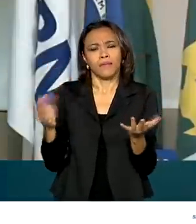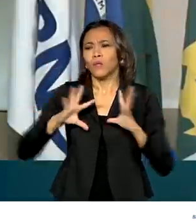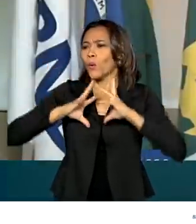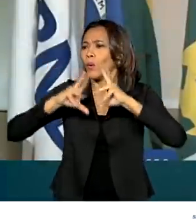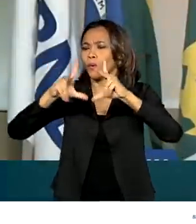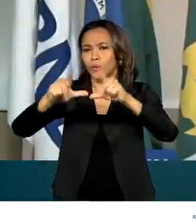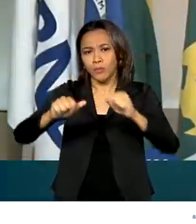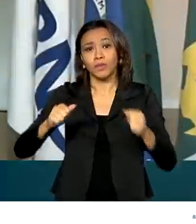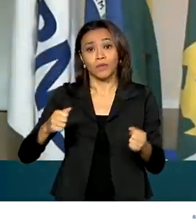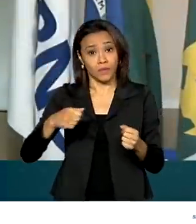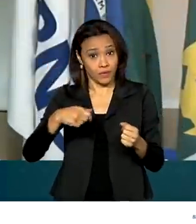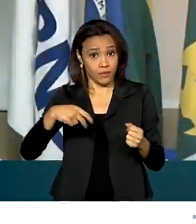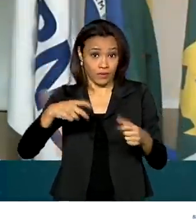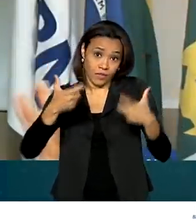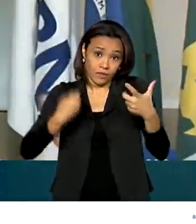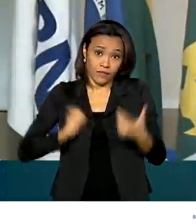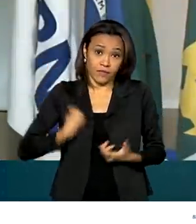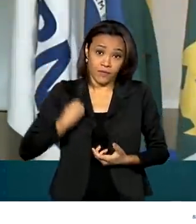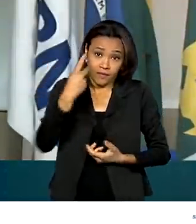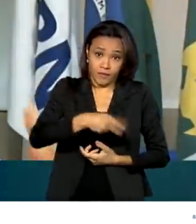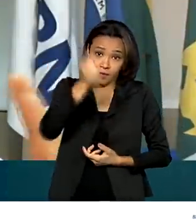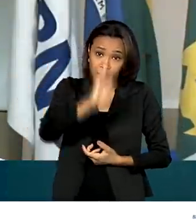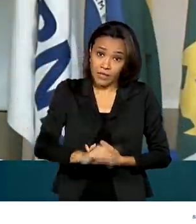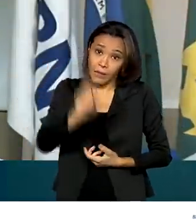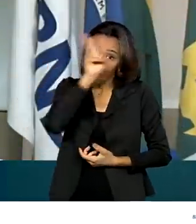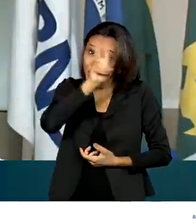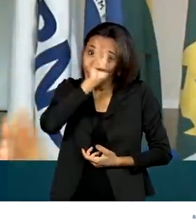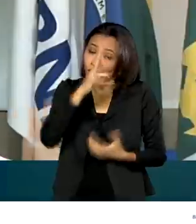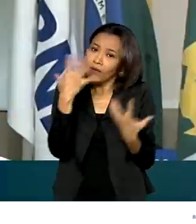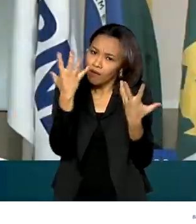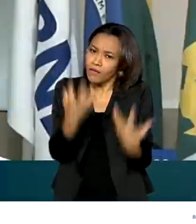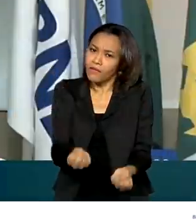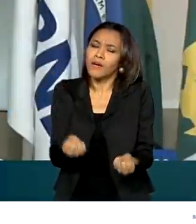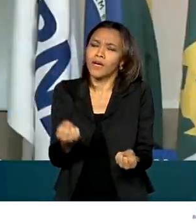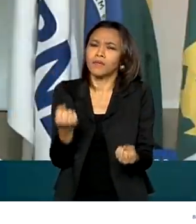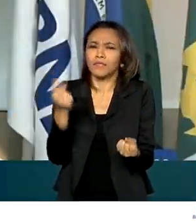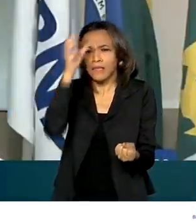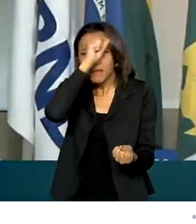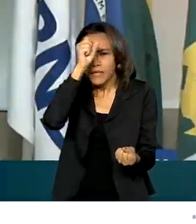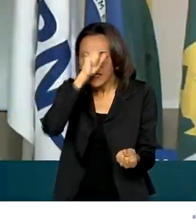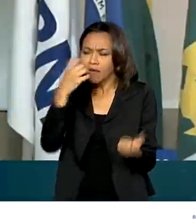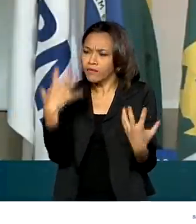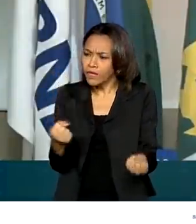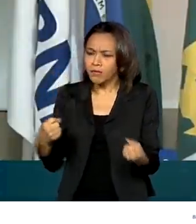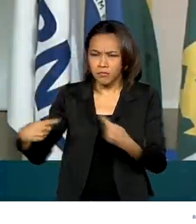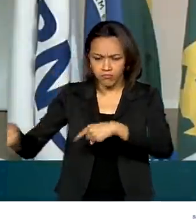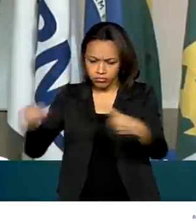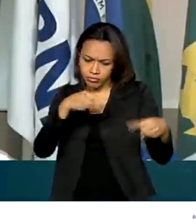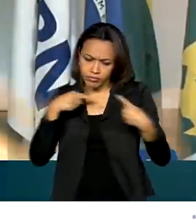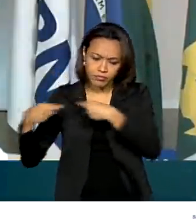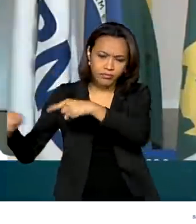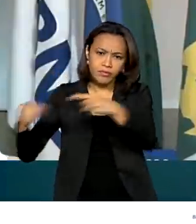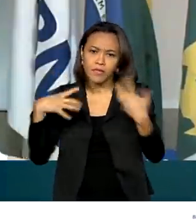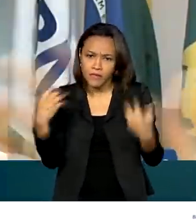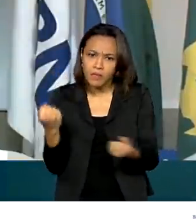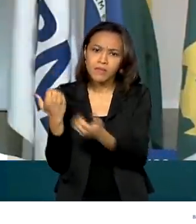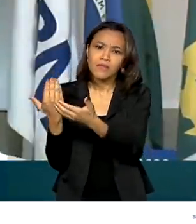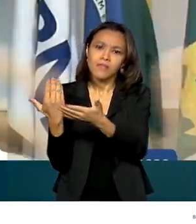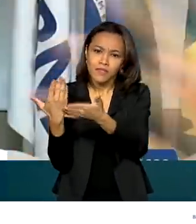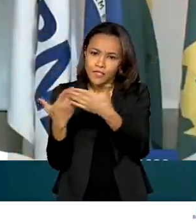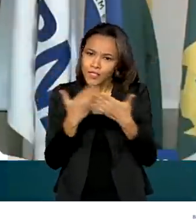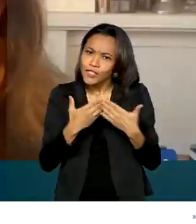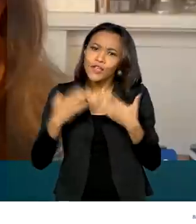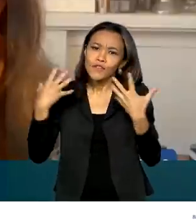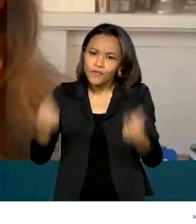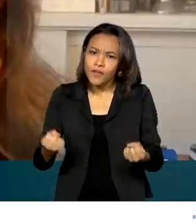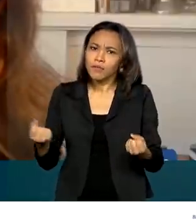para todo mundo que está aqui nesse território maravilhoso, é um momento histórico, vamos aprender, debater, estudar e ter lucro, ganhar dinheiro,